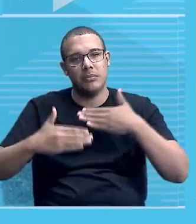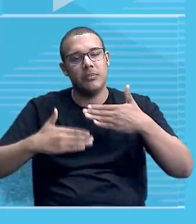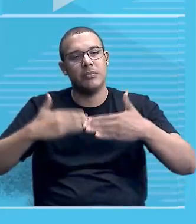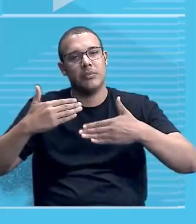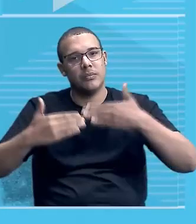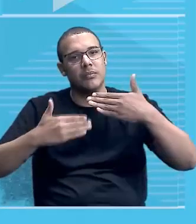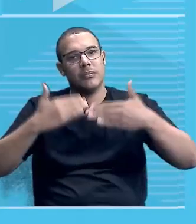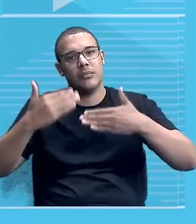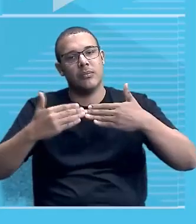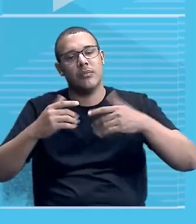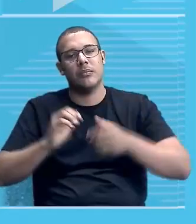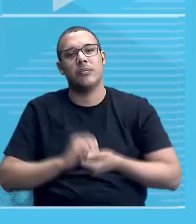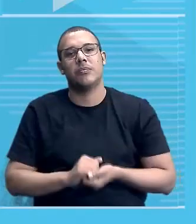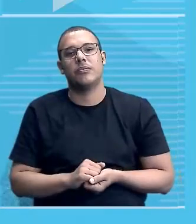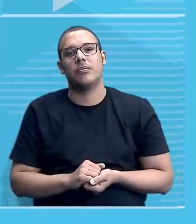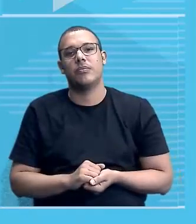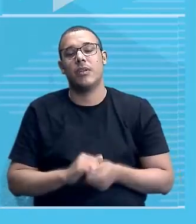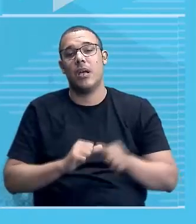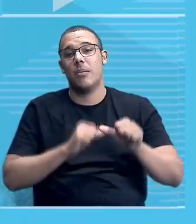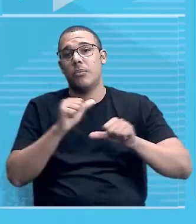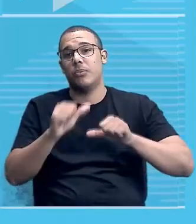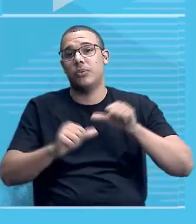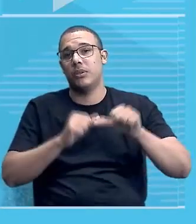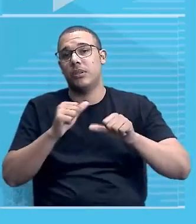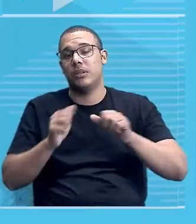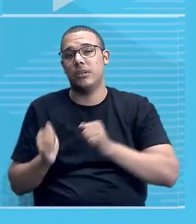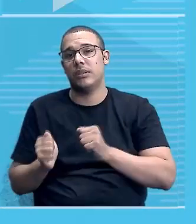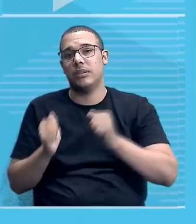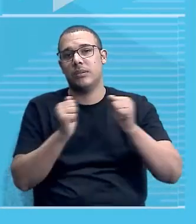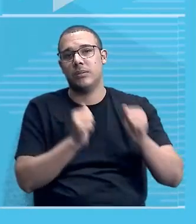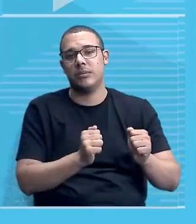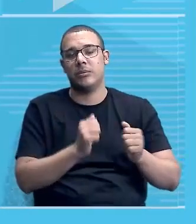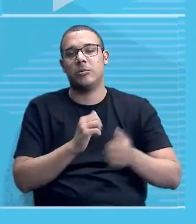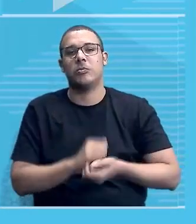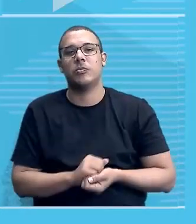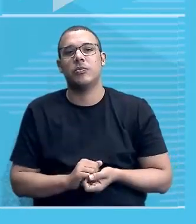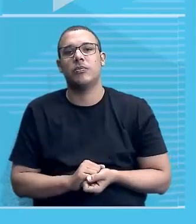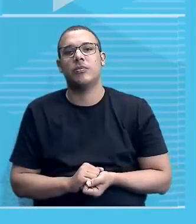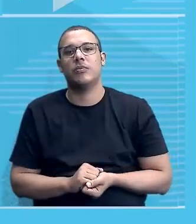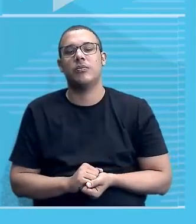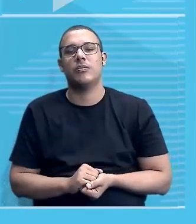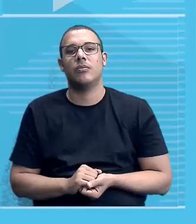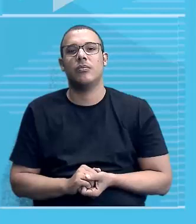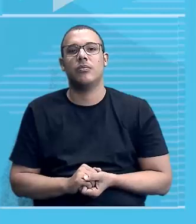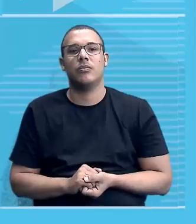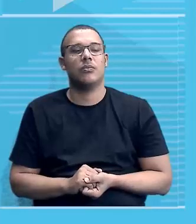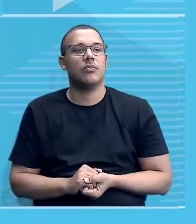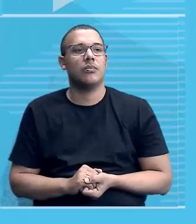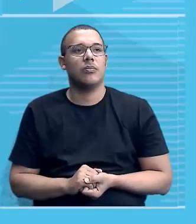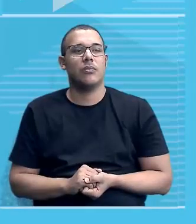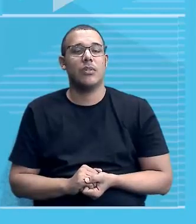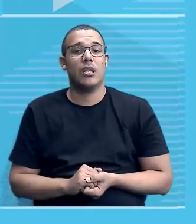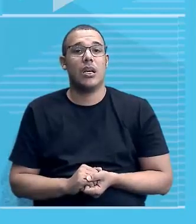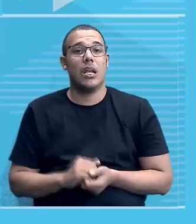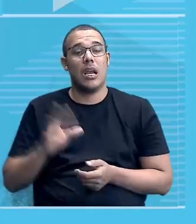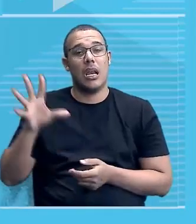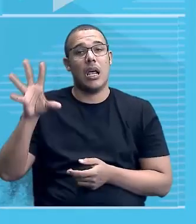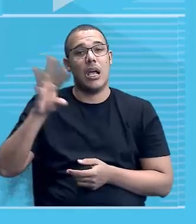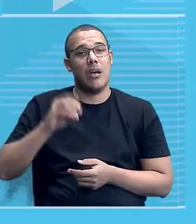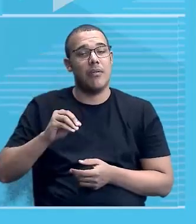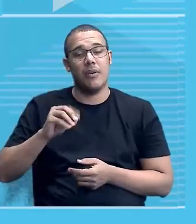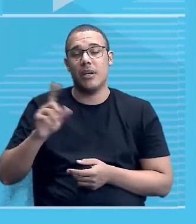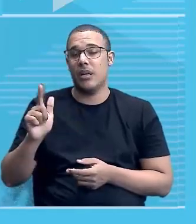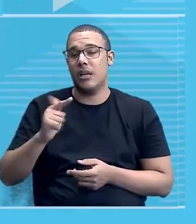o que é é isso? Alternância de poder. O que é que estava acontecendo? O que é que acontece, aliás, na África? Não há essa alternância no poder.